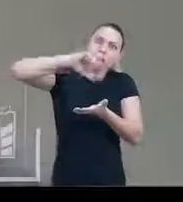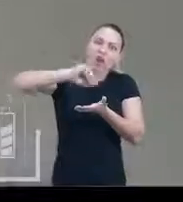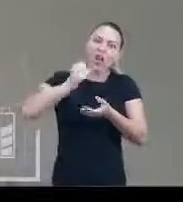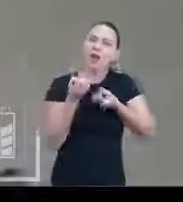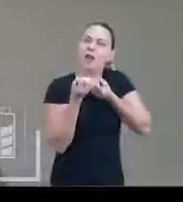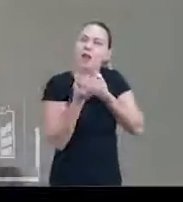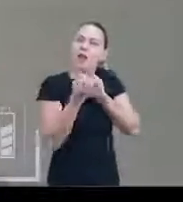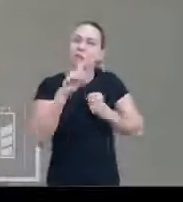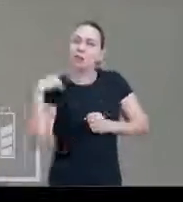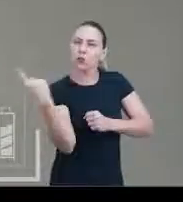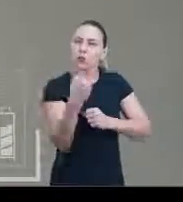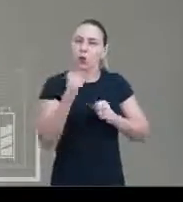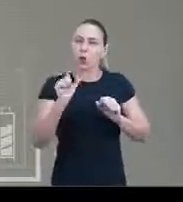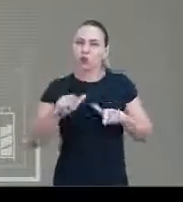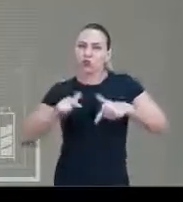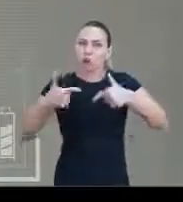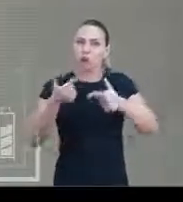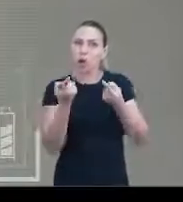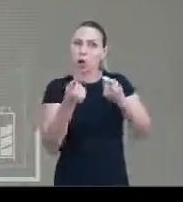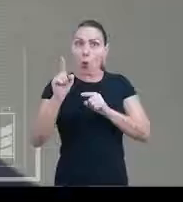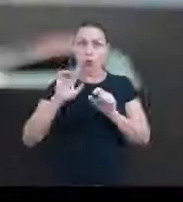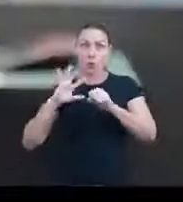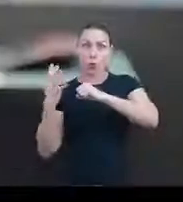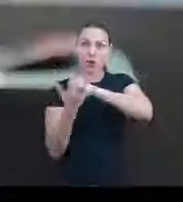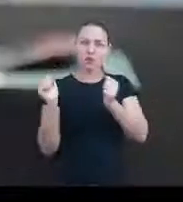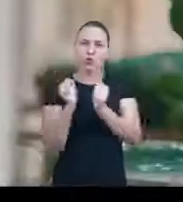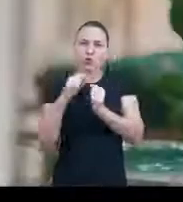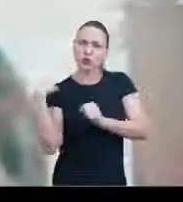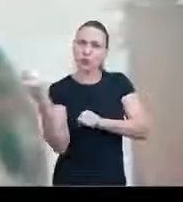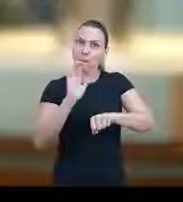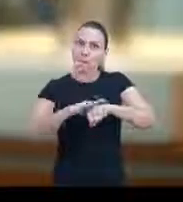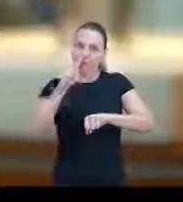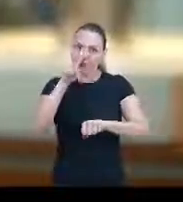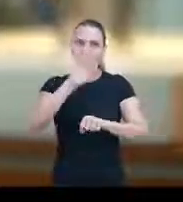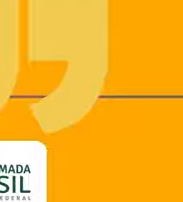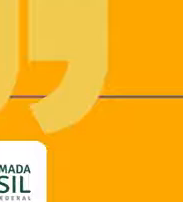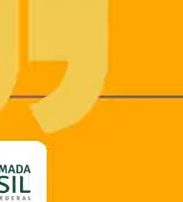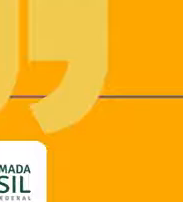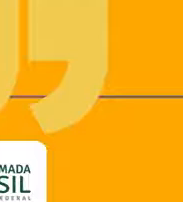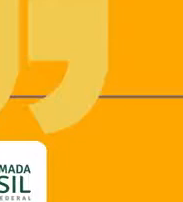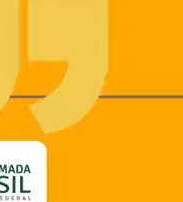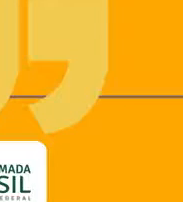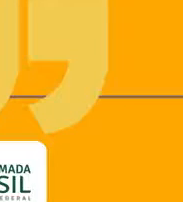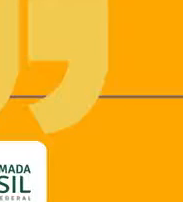gel. Com a informação, vamos lutar contra o coronavírus. Juntos somos mais fortes. fortes.